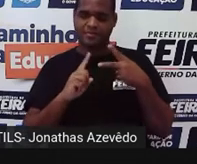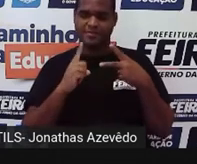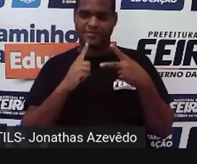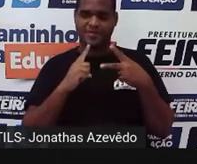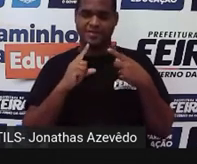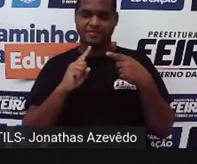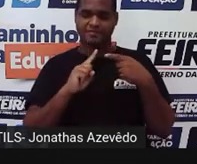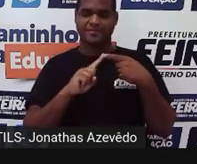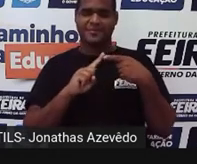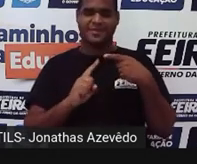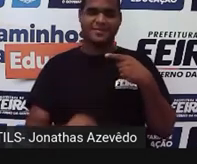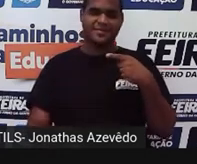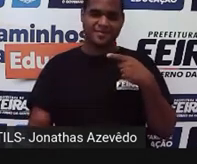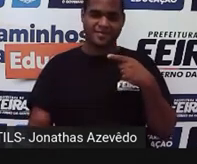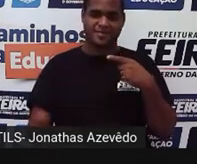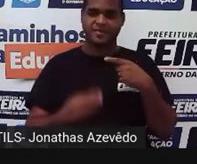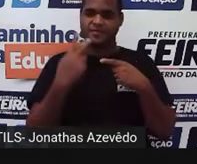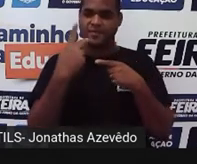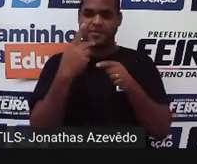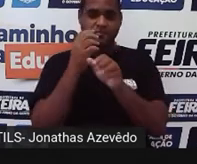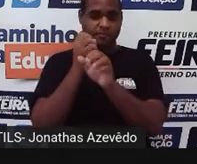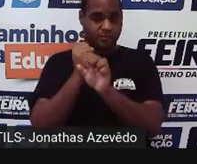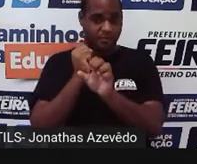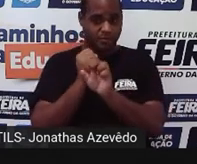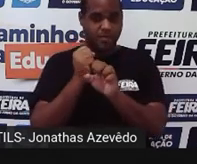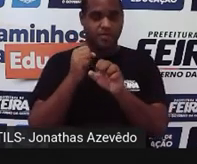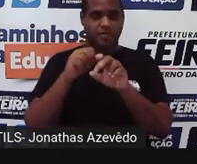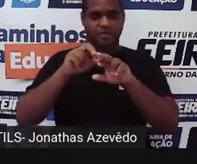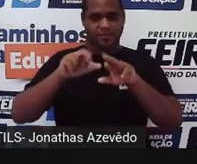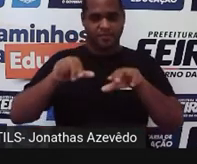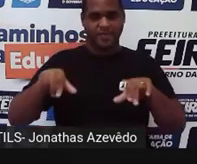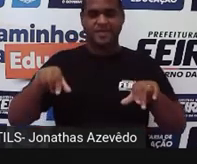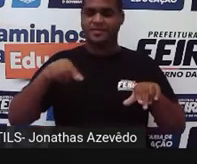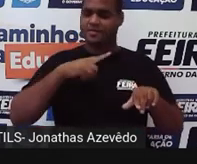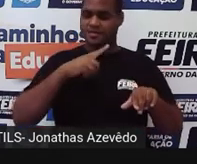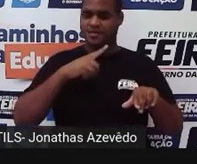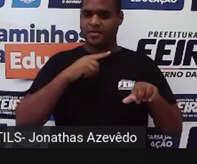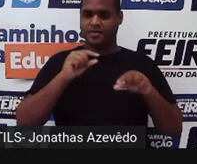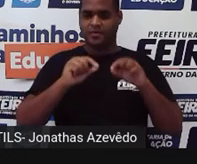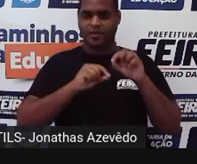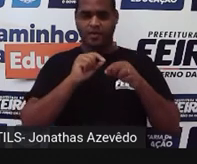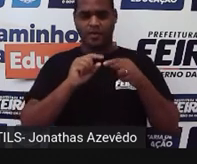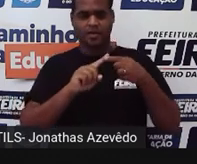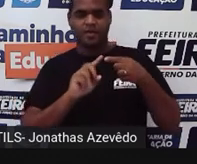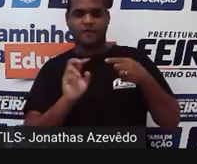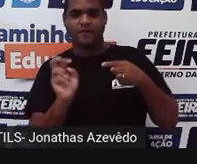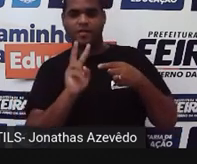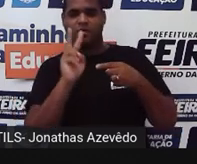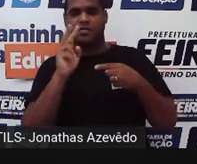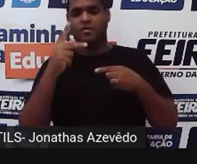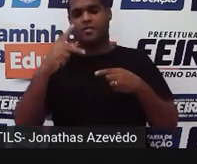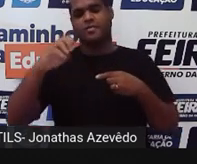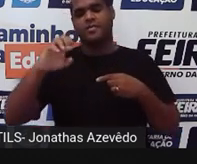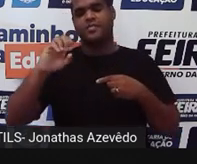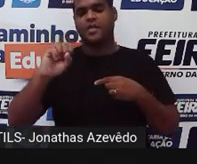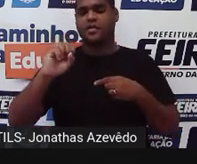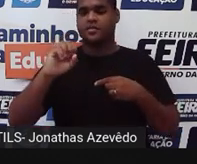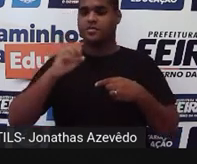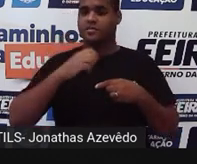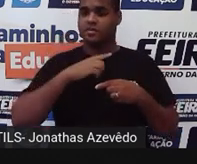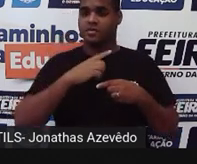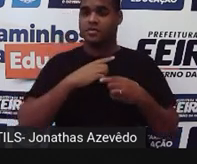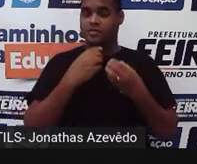Primeiro passo, soma dos produtos entre os valores e os pesos. Como assim?